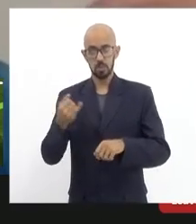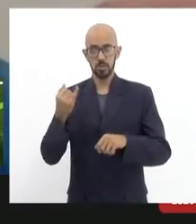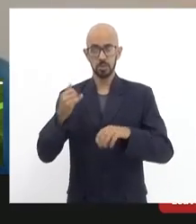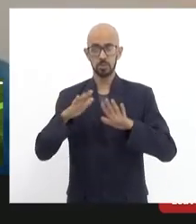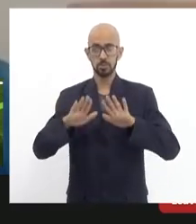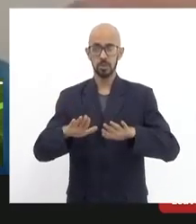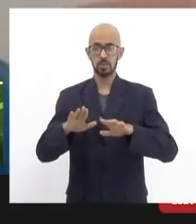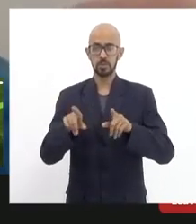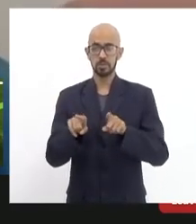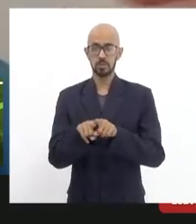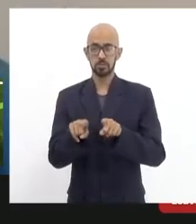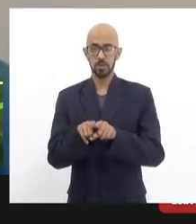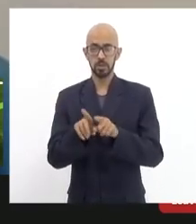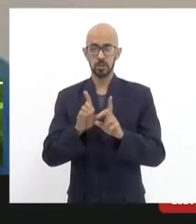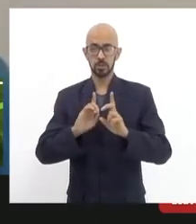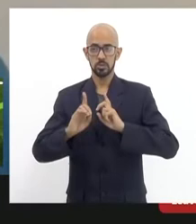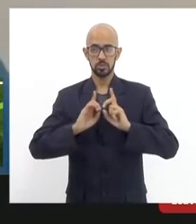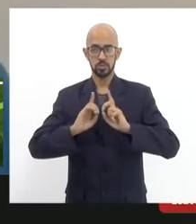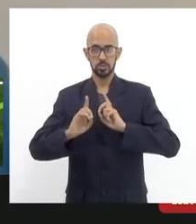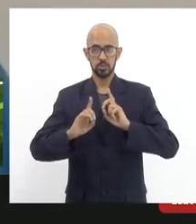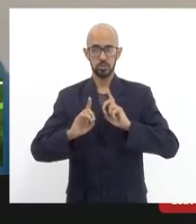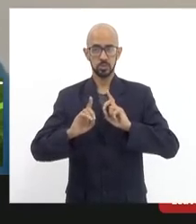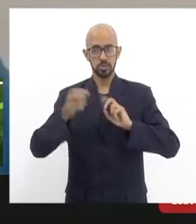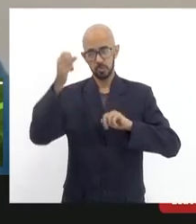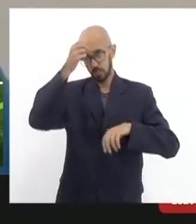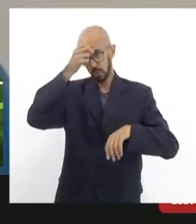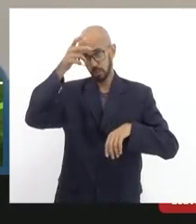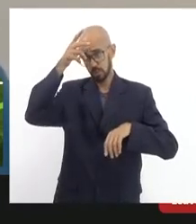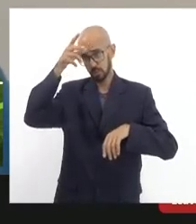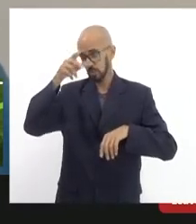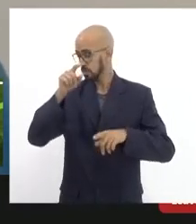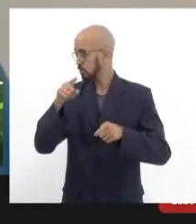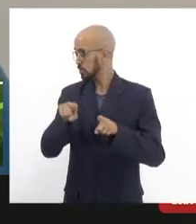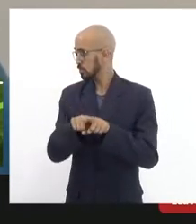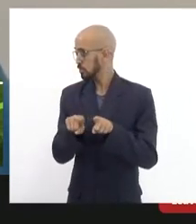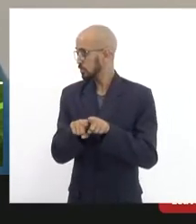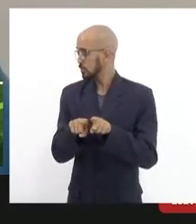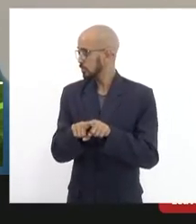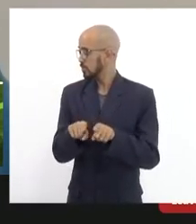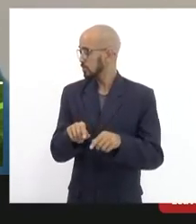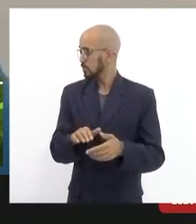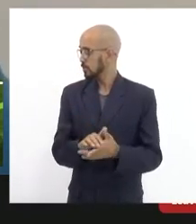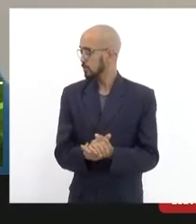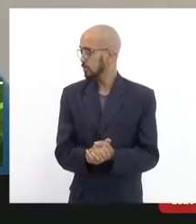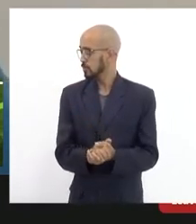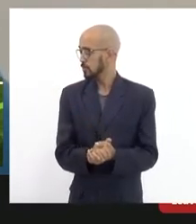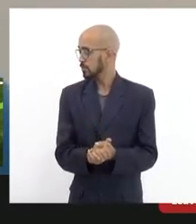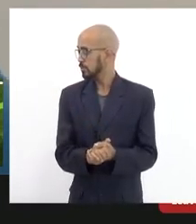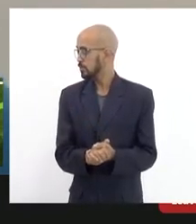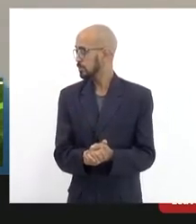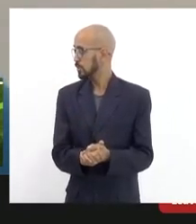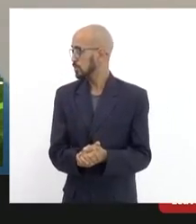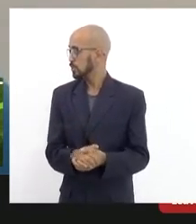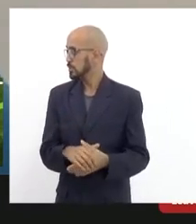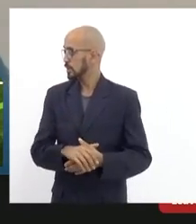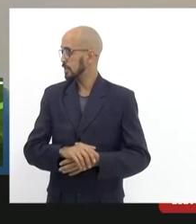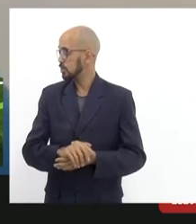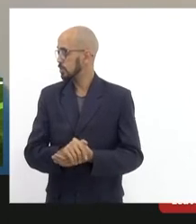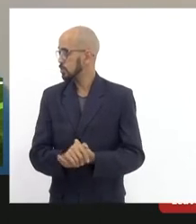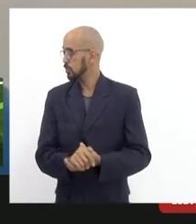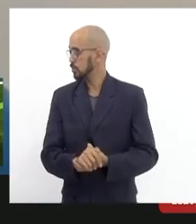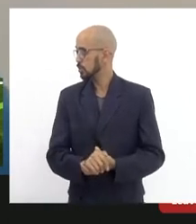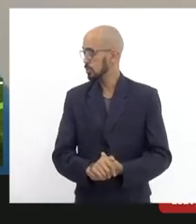questão da discussão sobre a municipalização do serviço para melhorar mas nós temos que focar na existência de um acordo ou de uma sentença